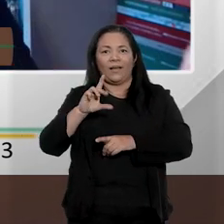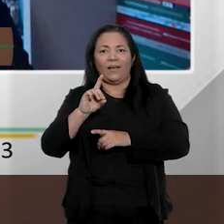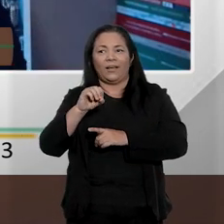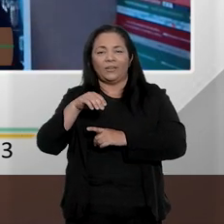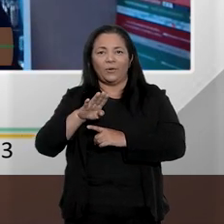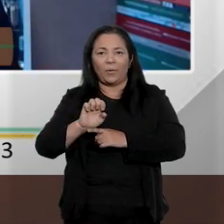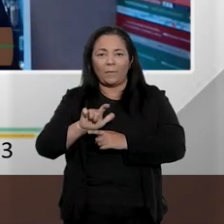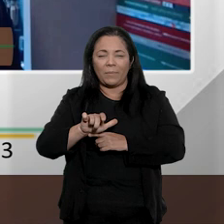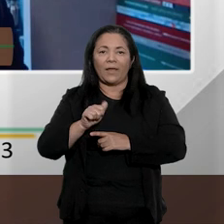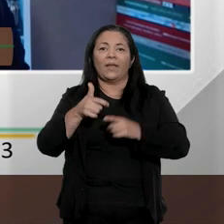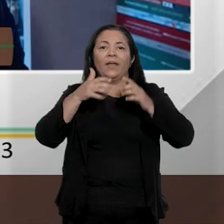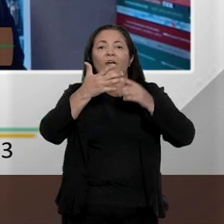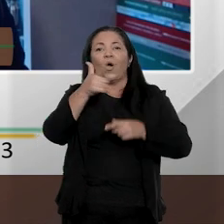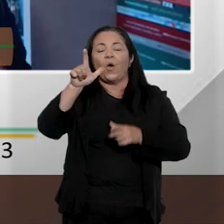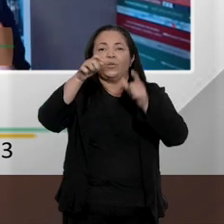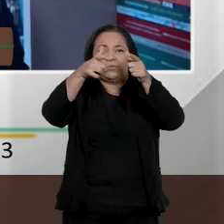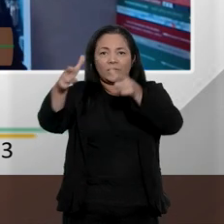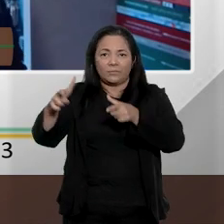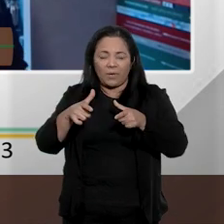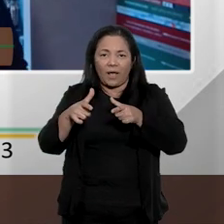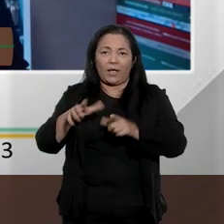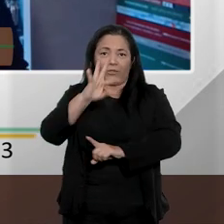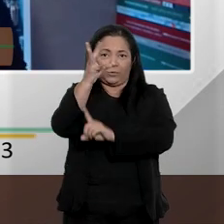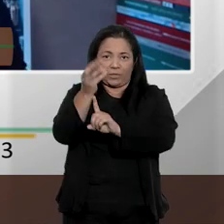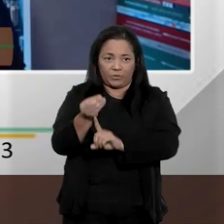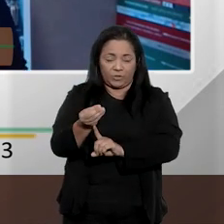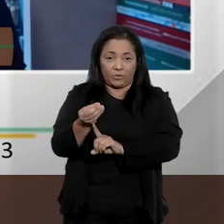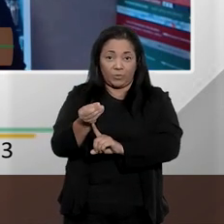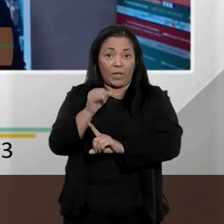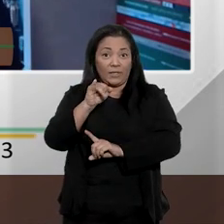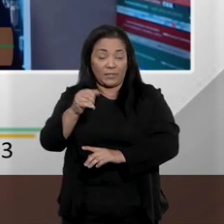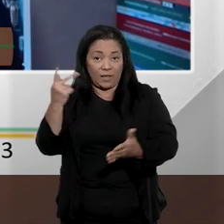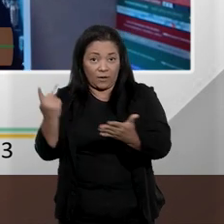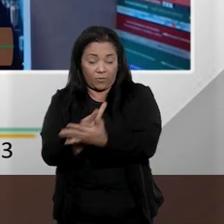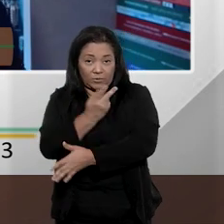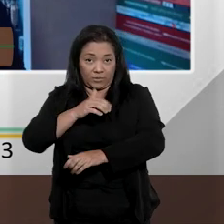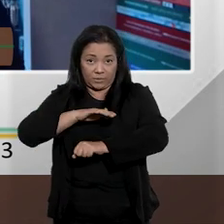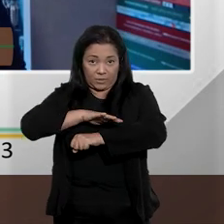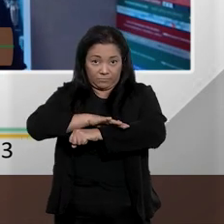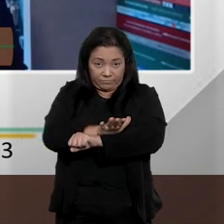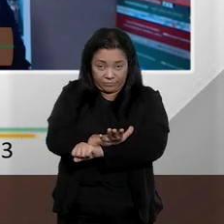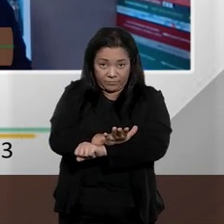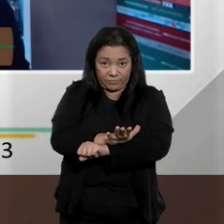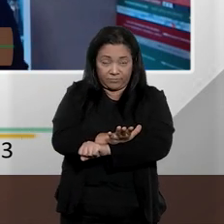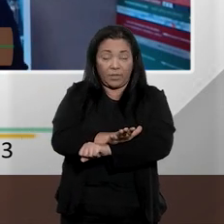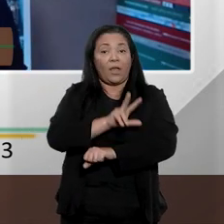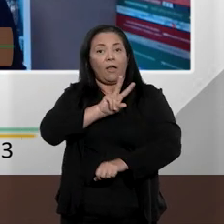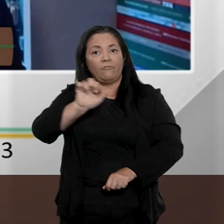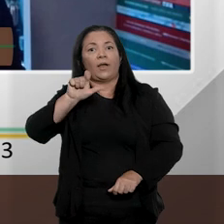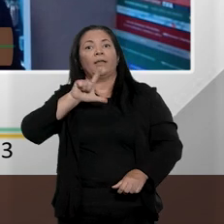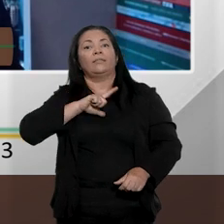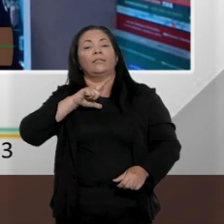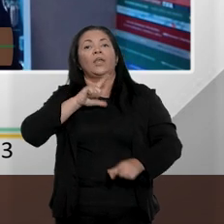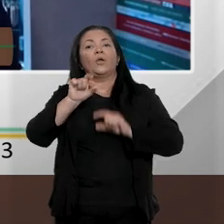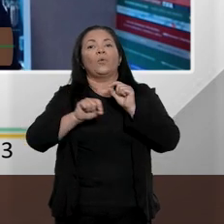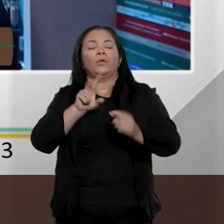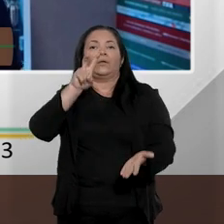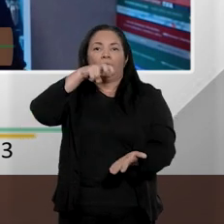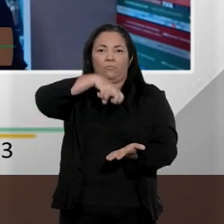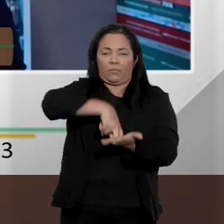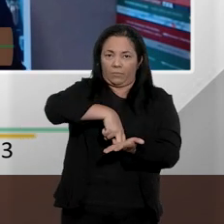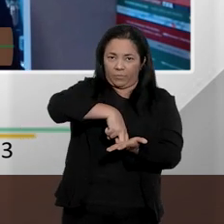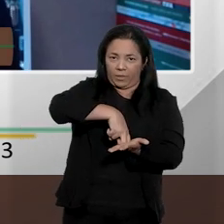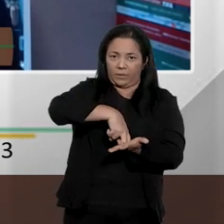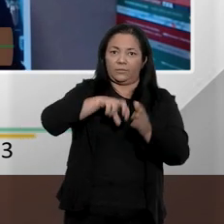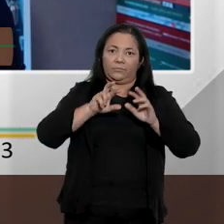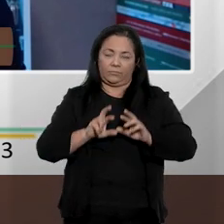artístico, as manifestações racistas nesses espaços, além de ter uma pena aumentada, de ter uma